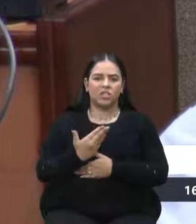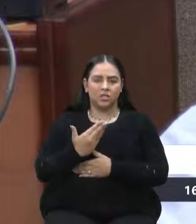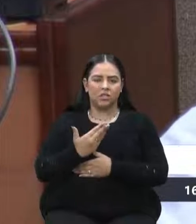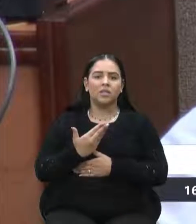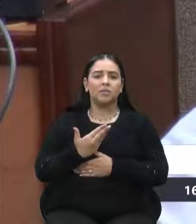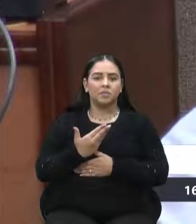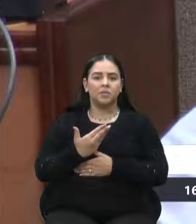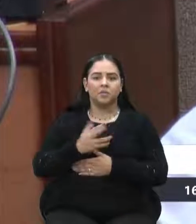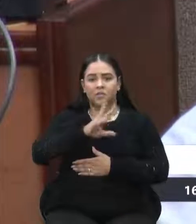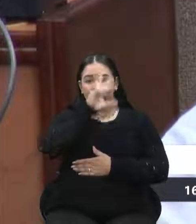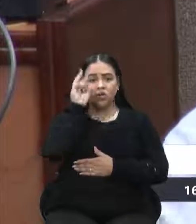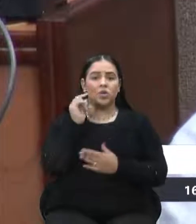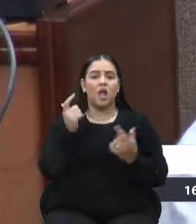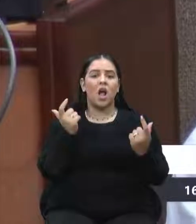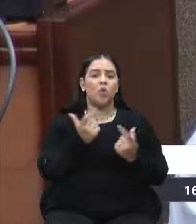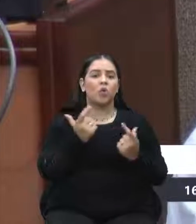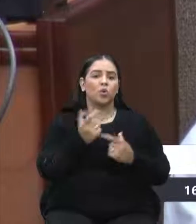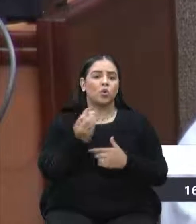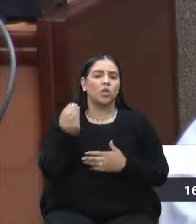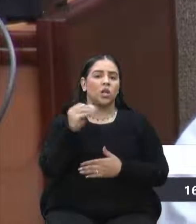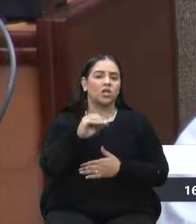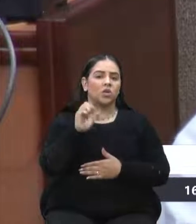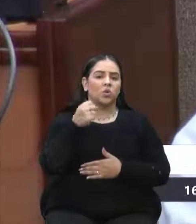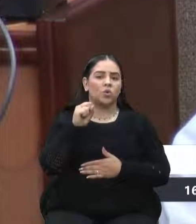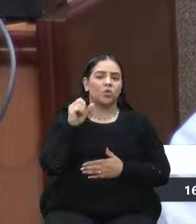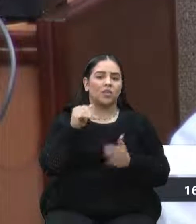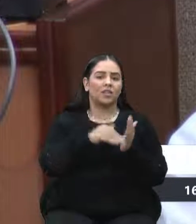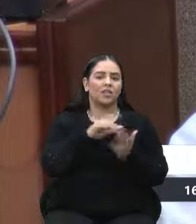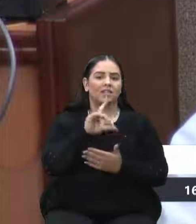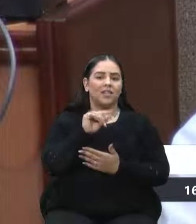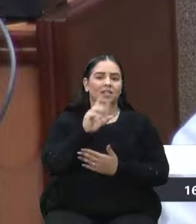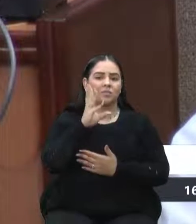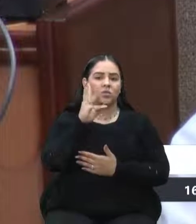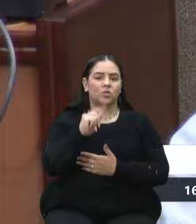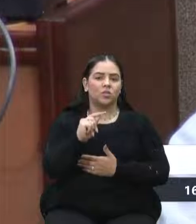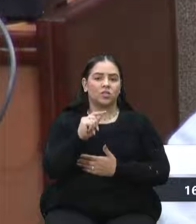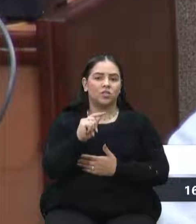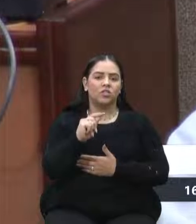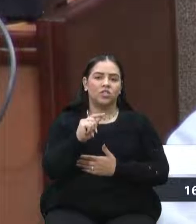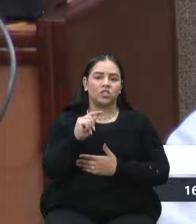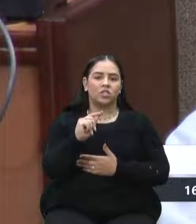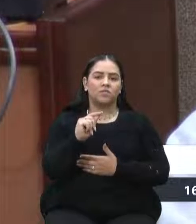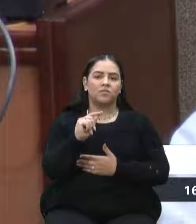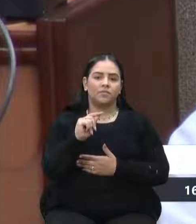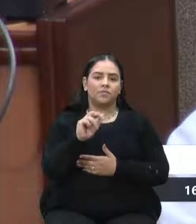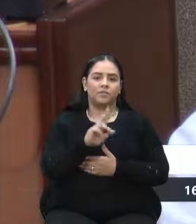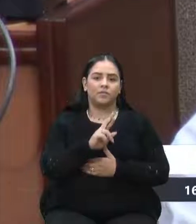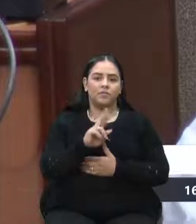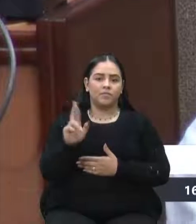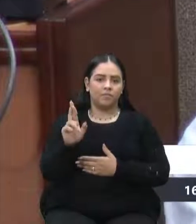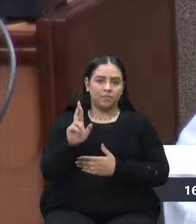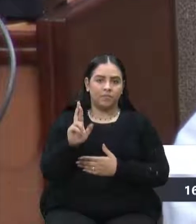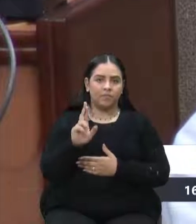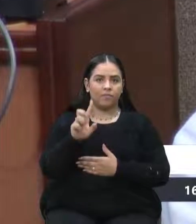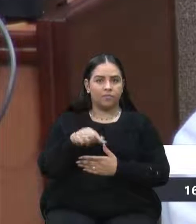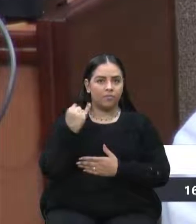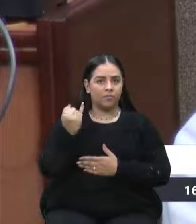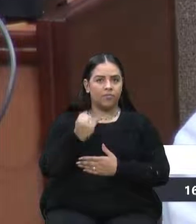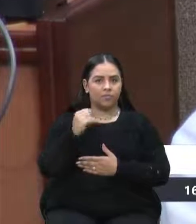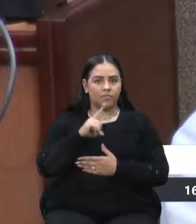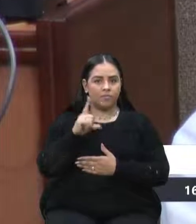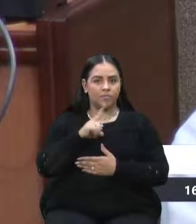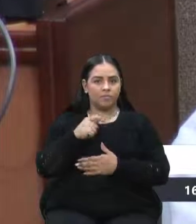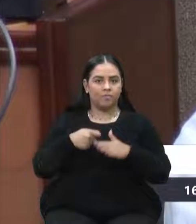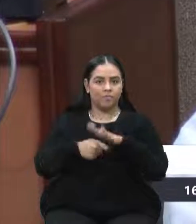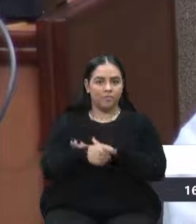diga onde vai investir esses 8 a 10 milhões de reais, que é fundamental para que seja investido e que a